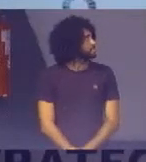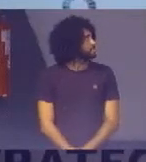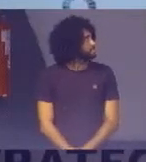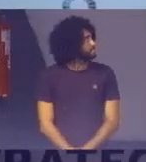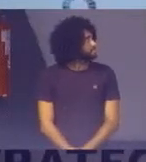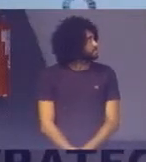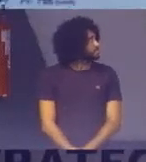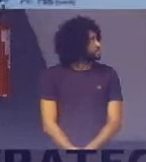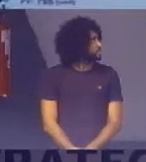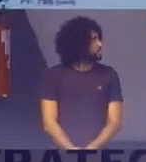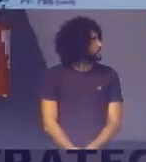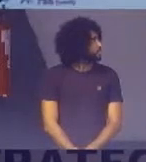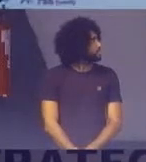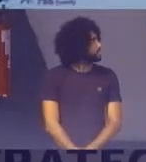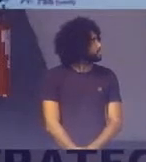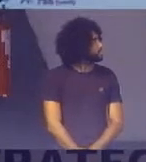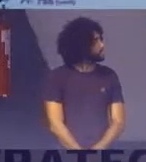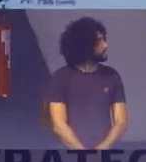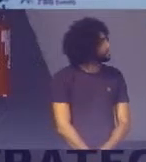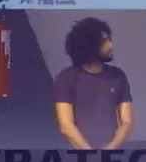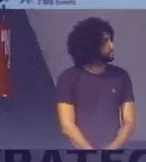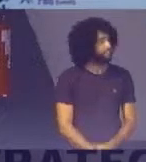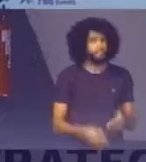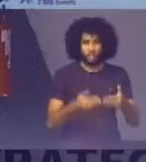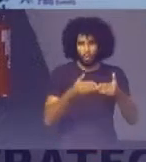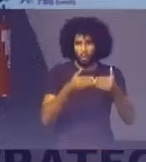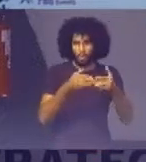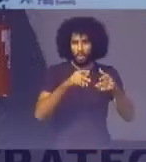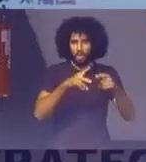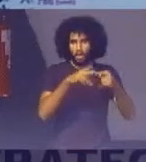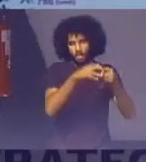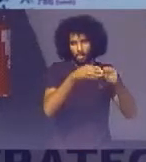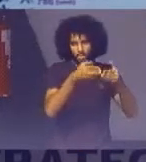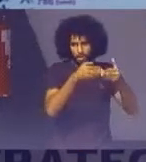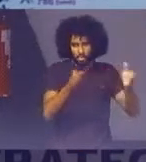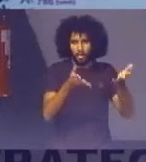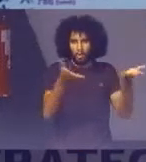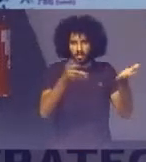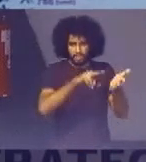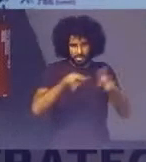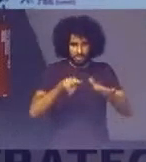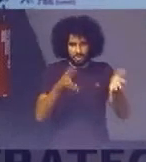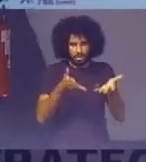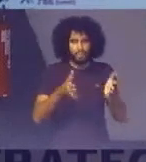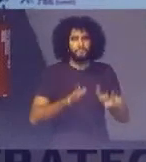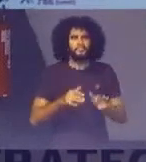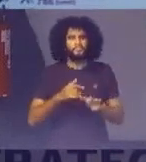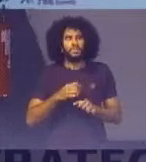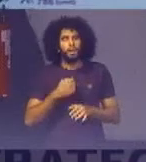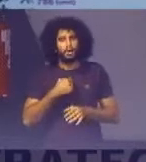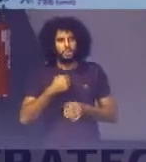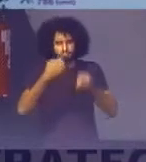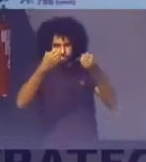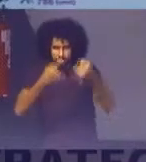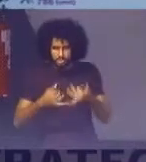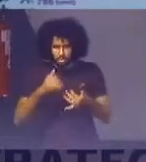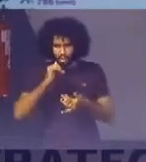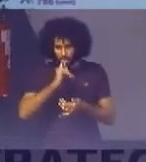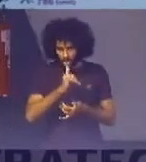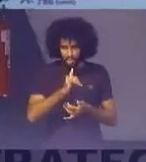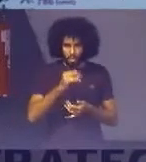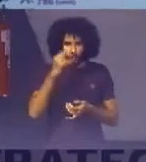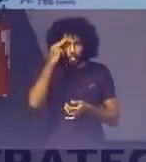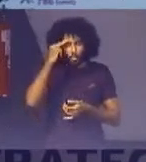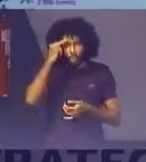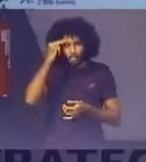Isso a inauguração Acho que agora Esta semana Bom Quando eu falo Em energia Que é uma das hipóteses De gestão Do